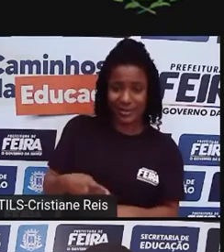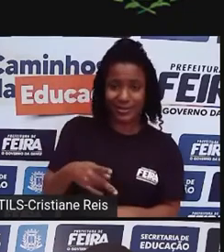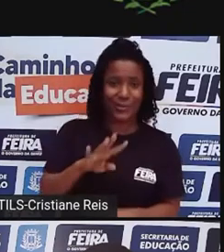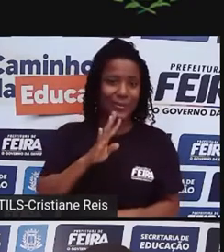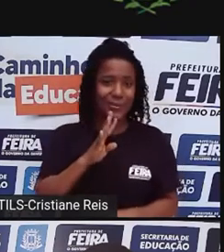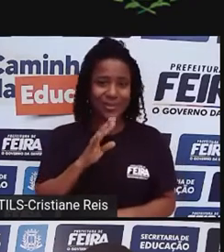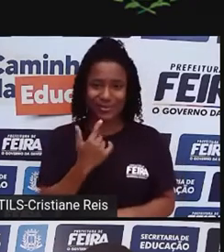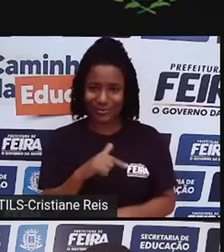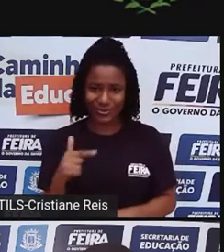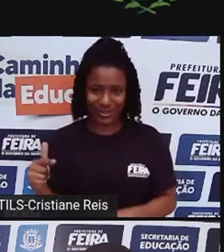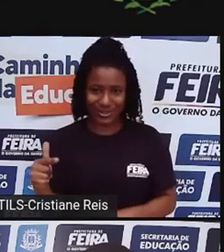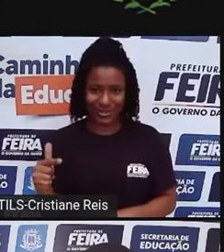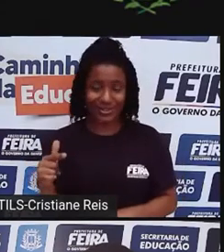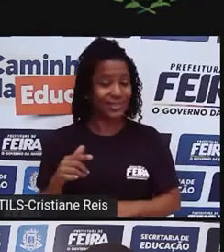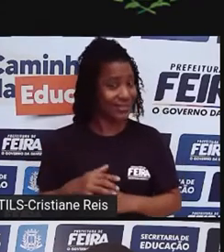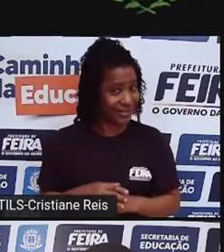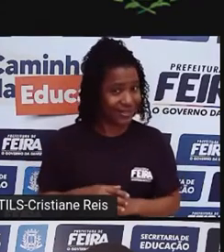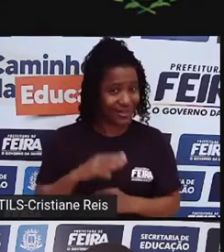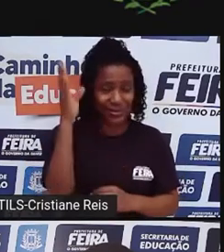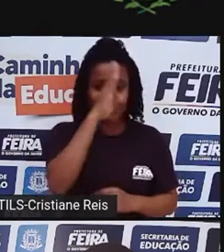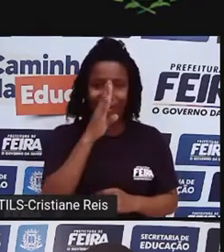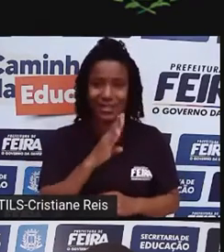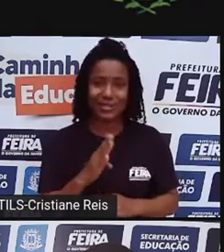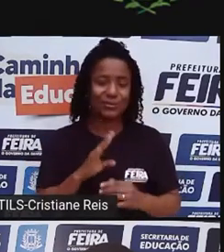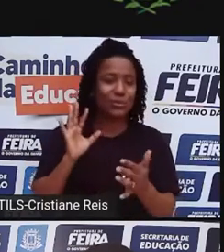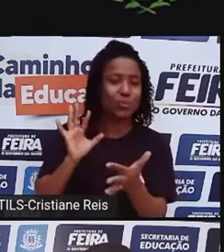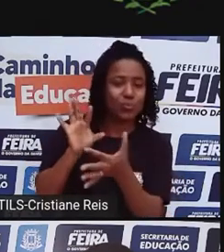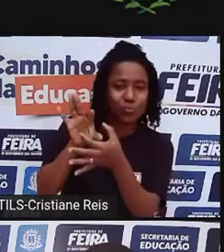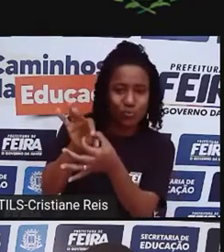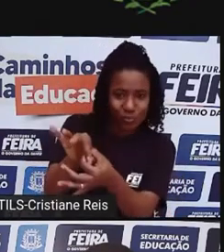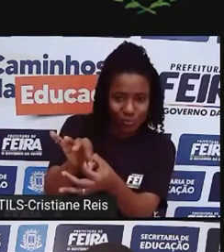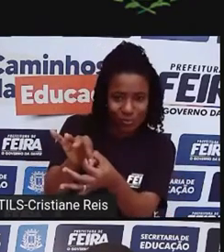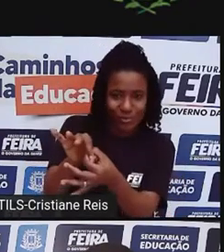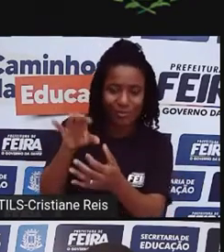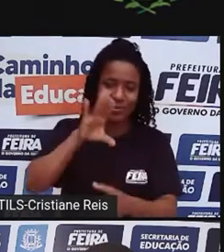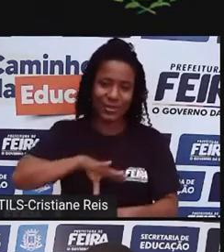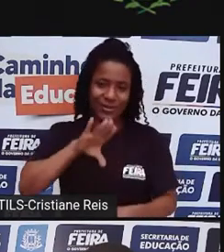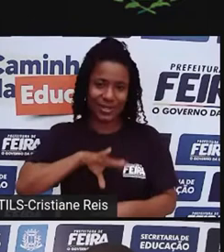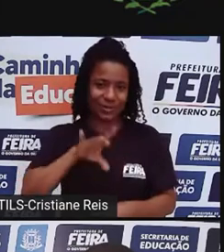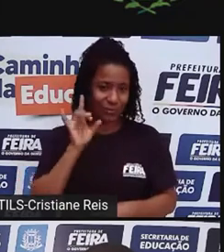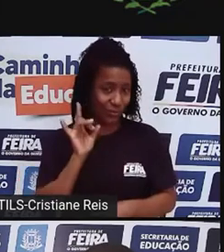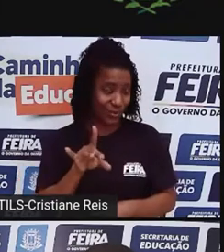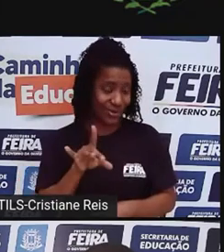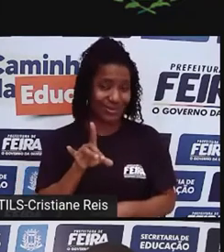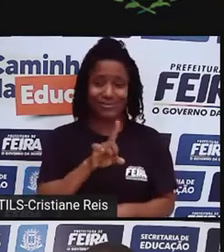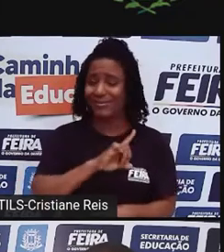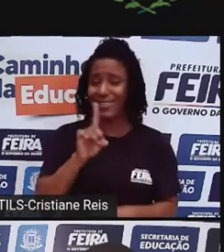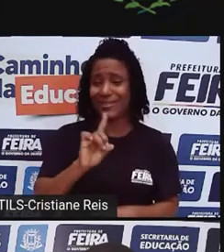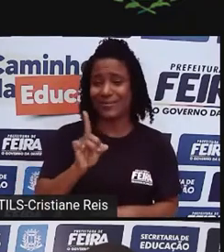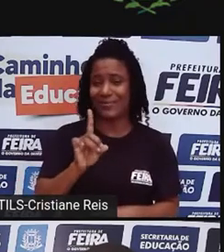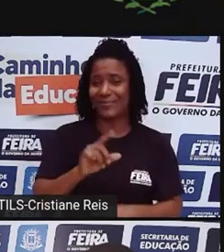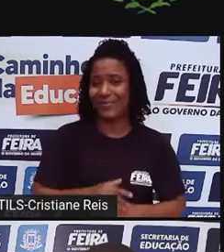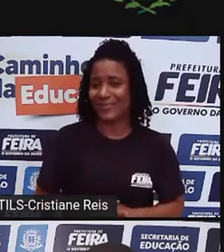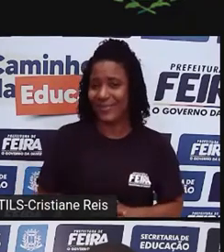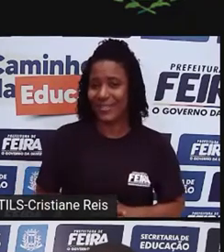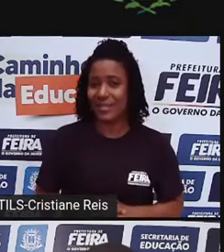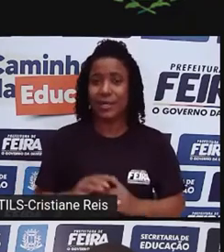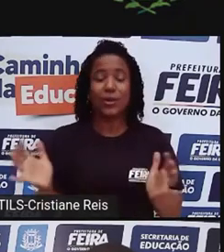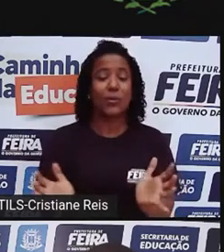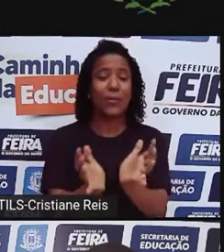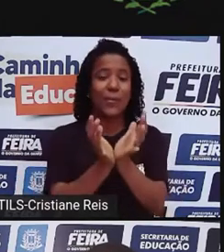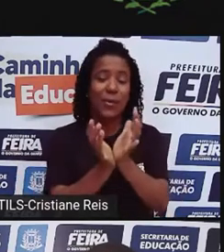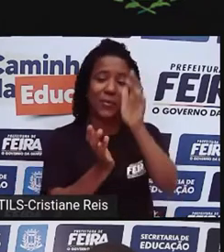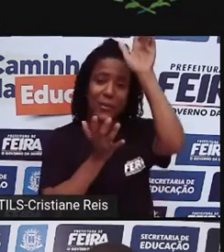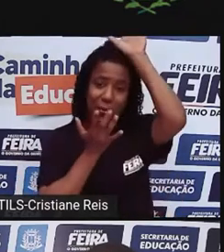Brasil sozinho se construiu meramente por uma perspectiva portuguesa? Não. E os povos indígenas, os povos